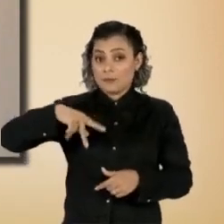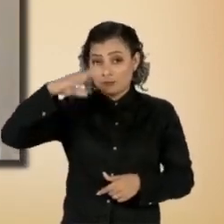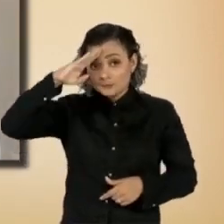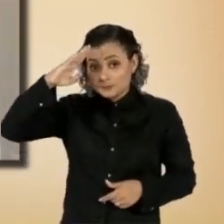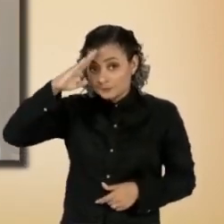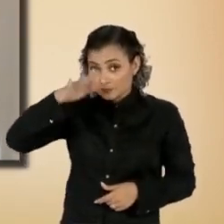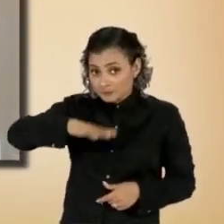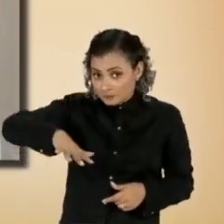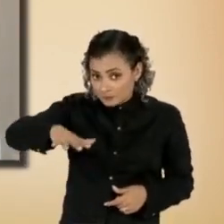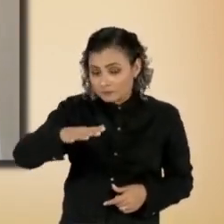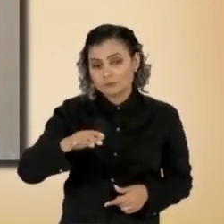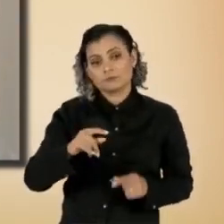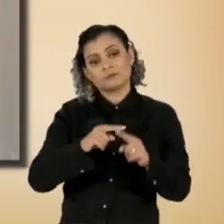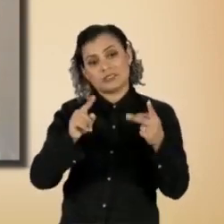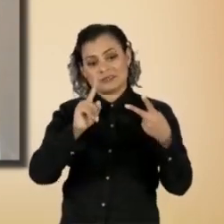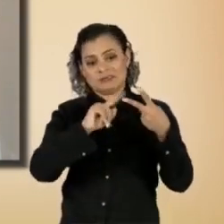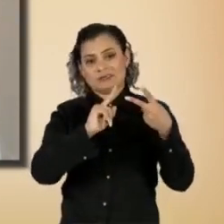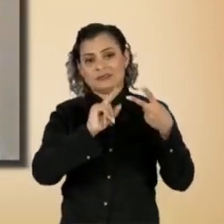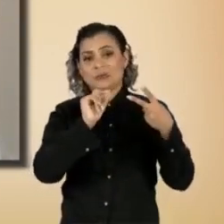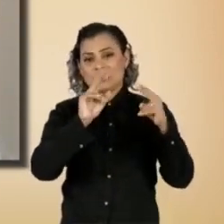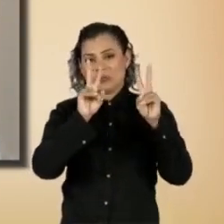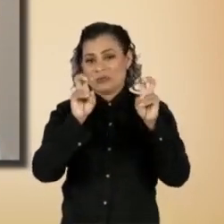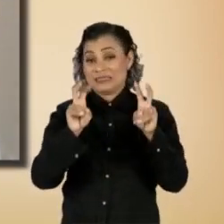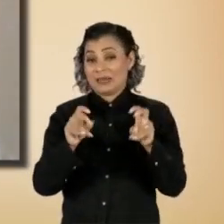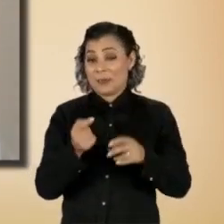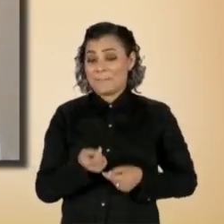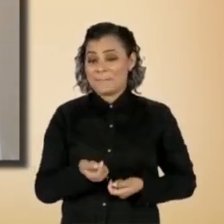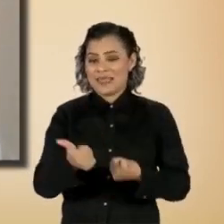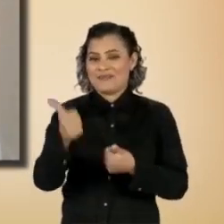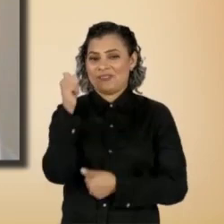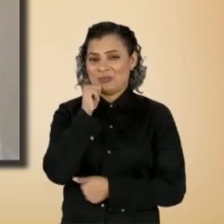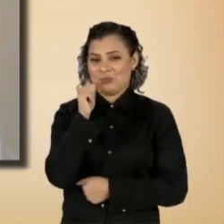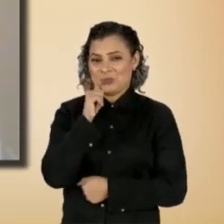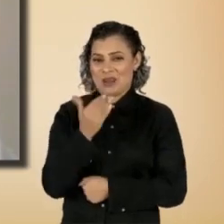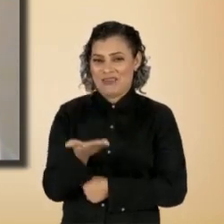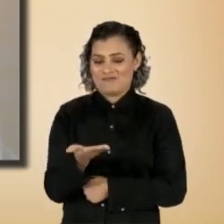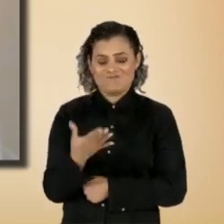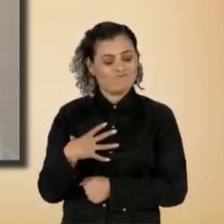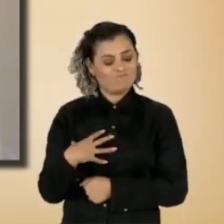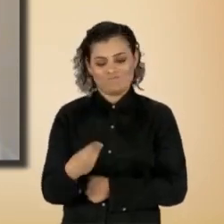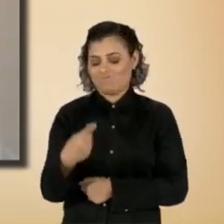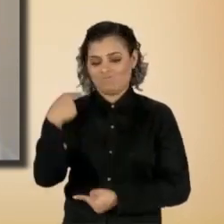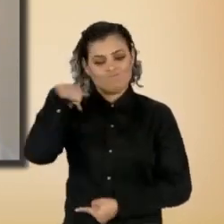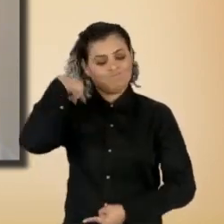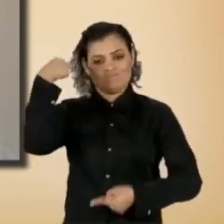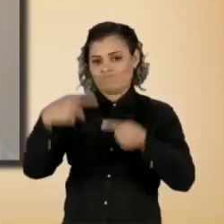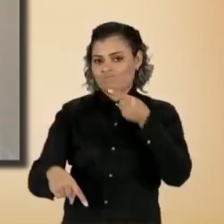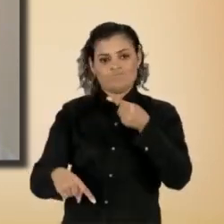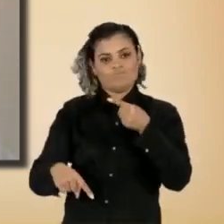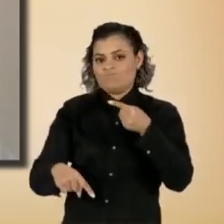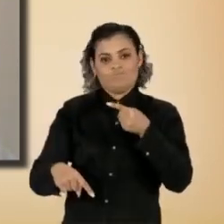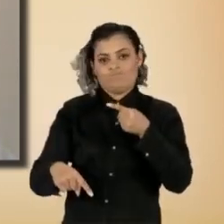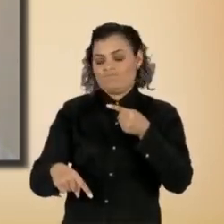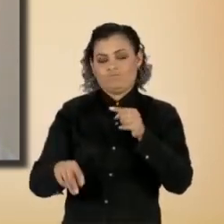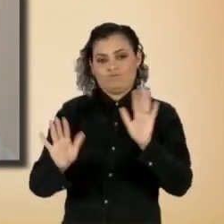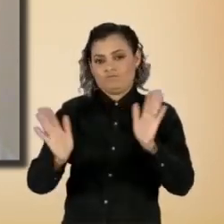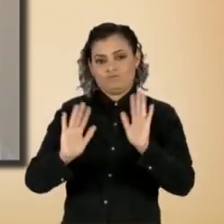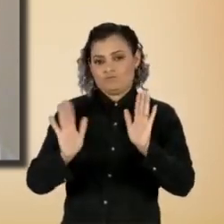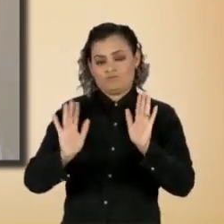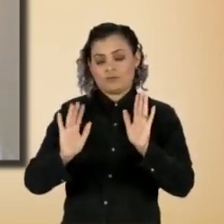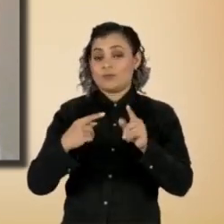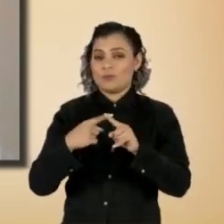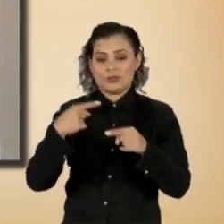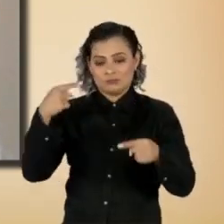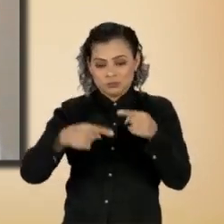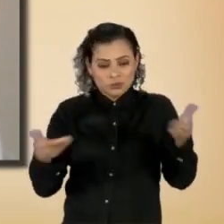militares, exceto o que diz respeito à pensão, porque me parece desajustado para os